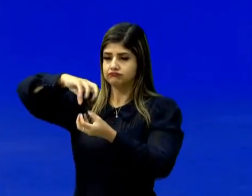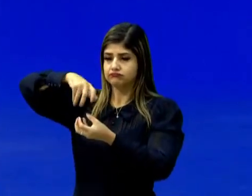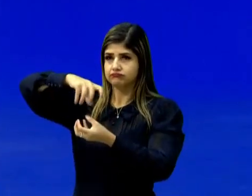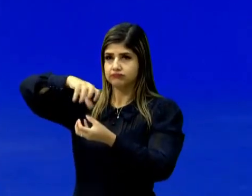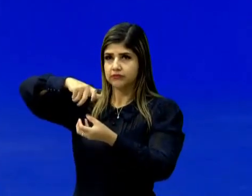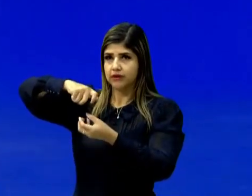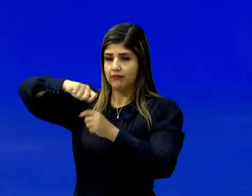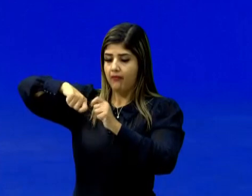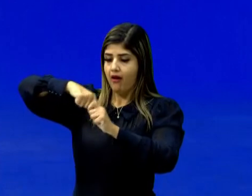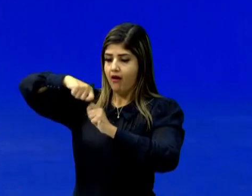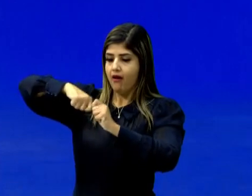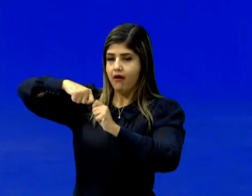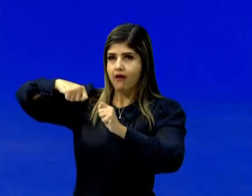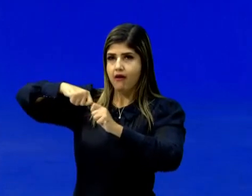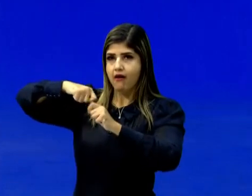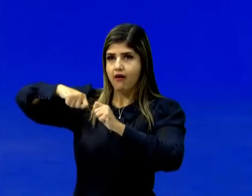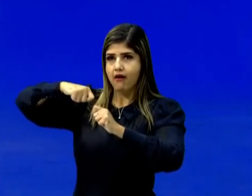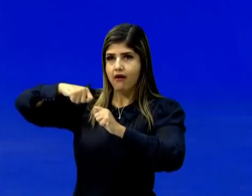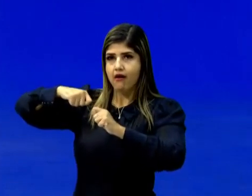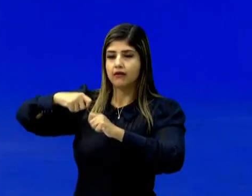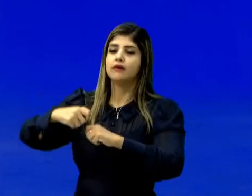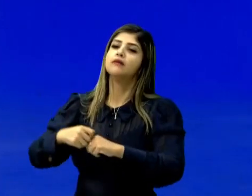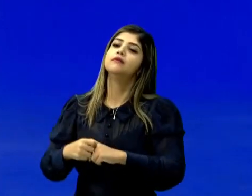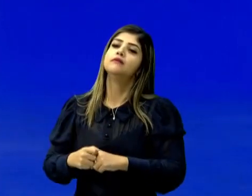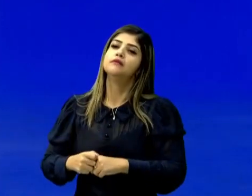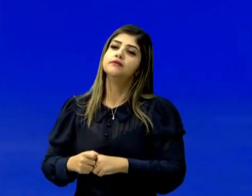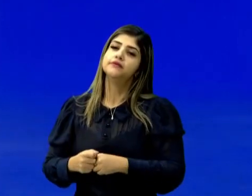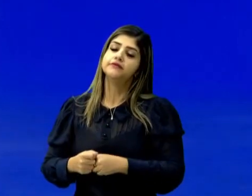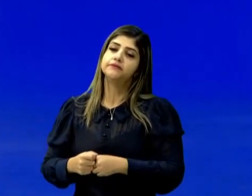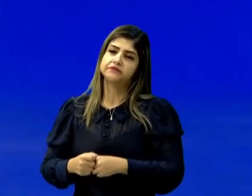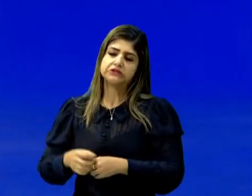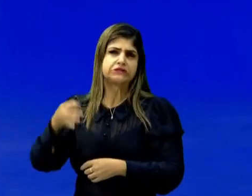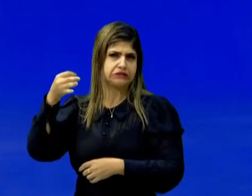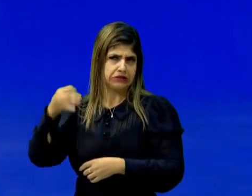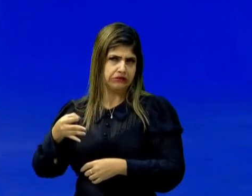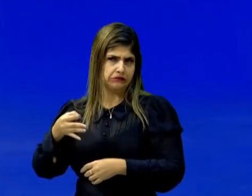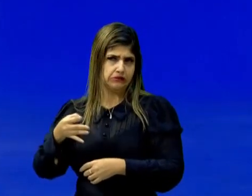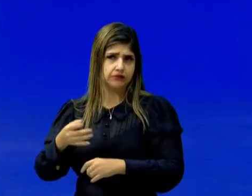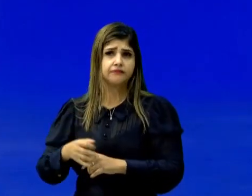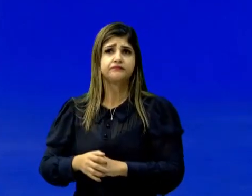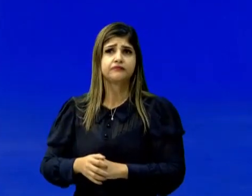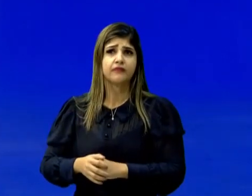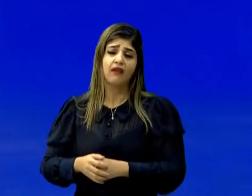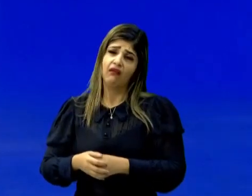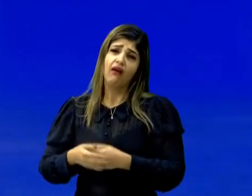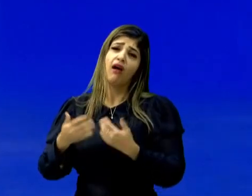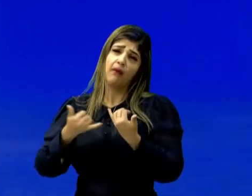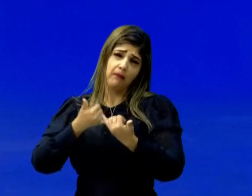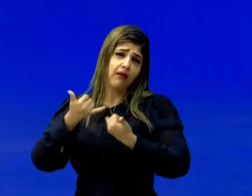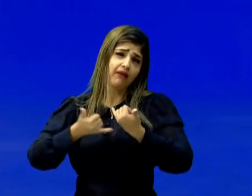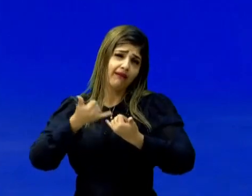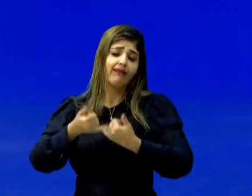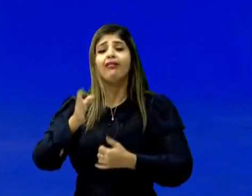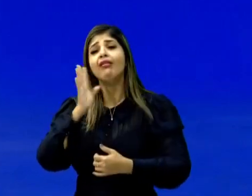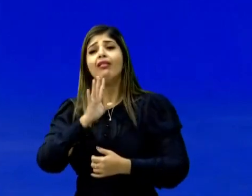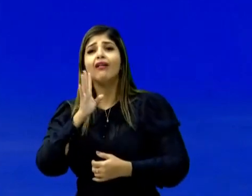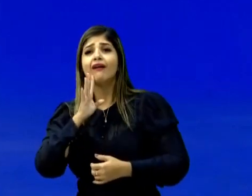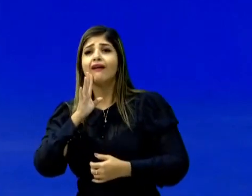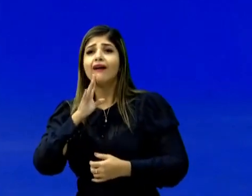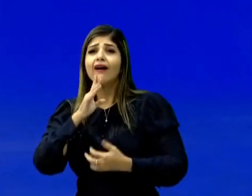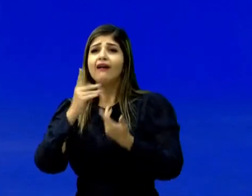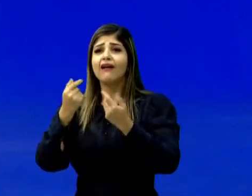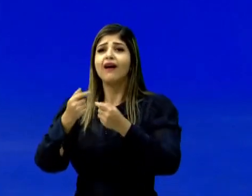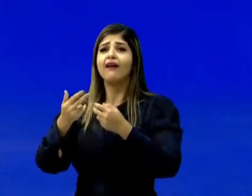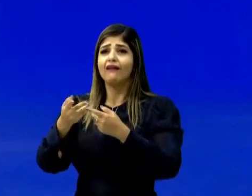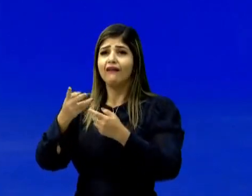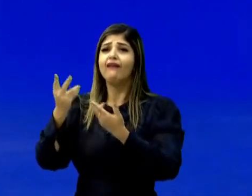e amarro aqui. Nessa ponte. Certo? E aí ficou um brinquedo bacana e de sucato.